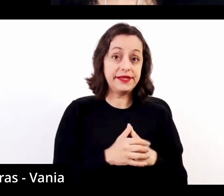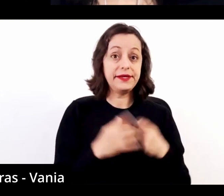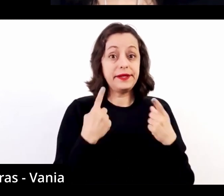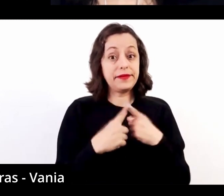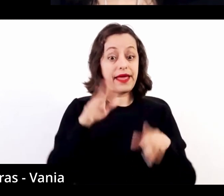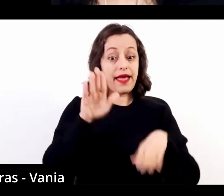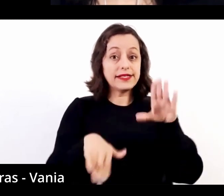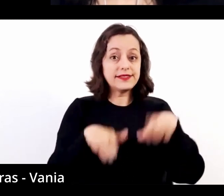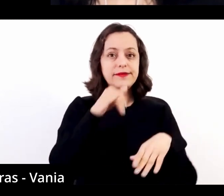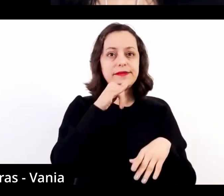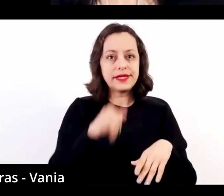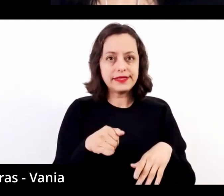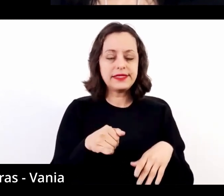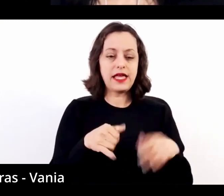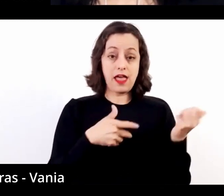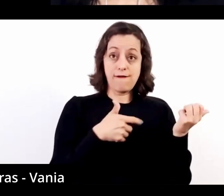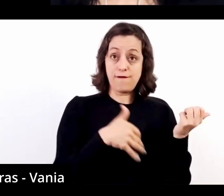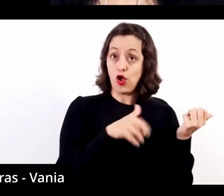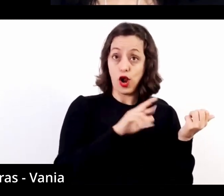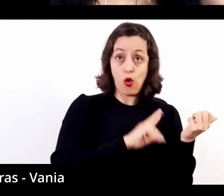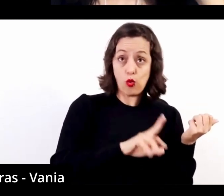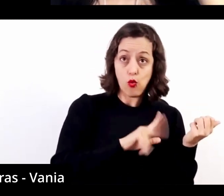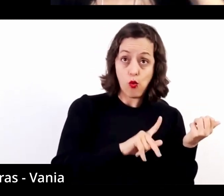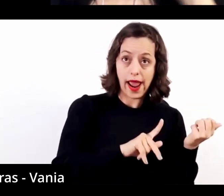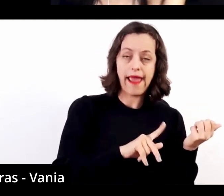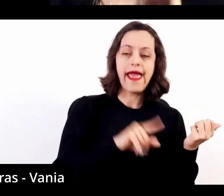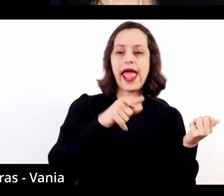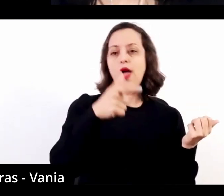muitas vezes as obras para violão transcritas